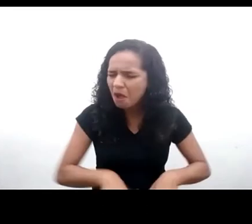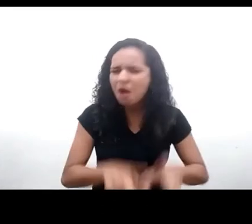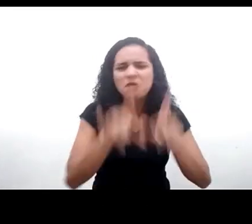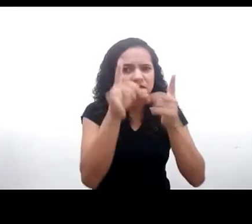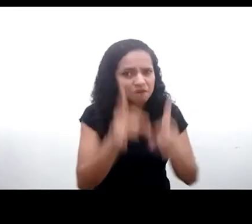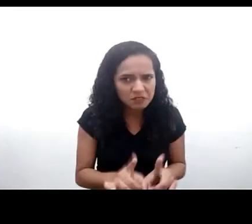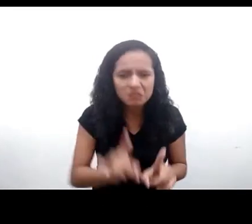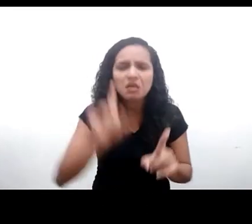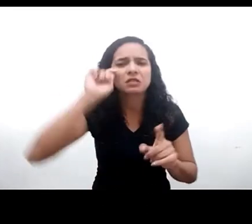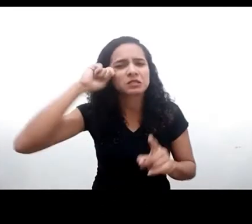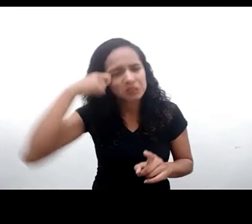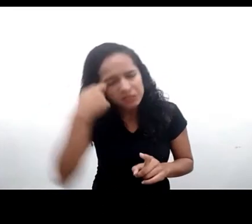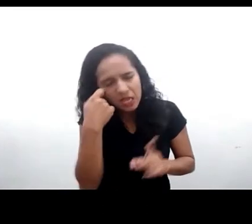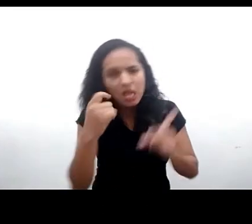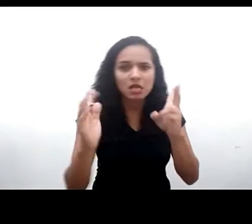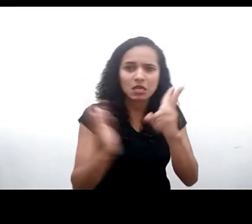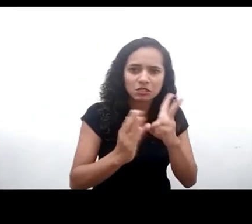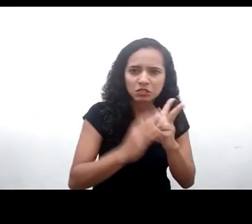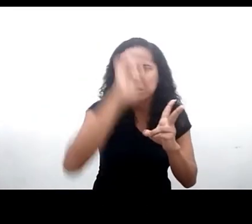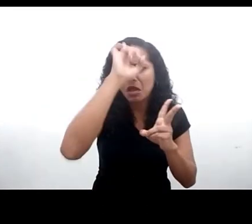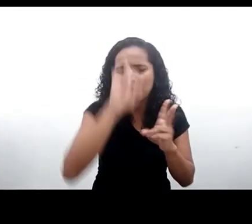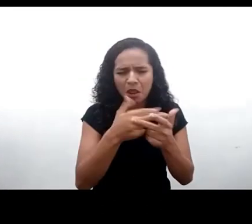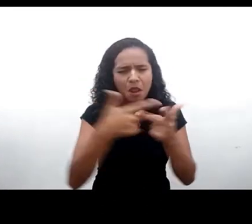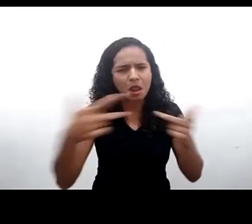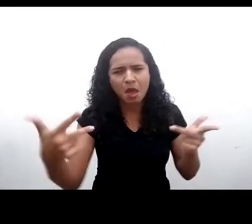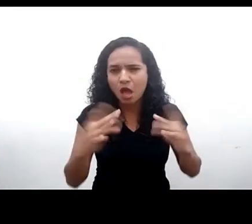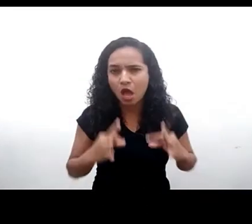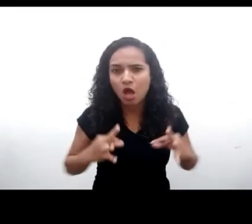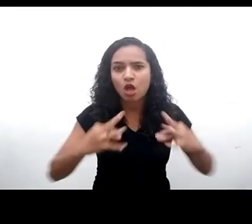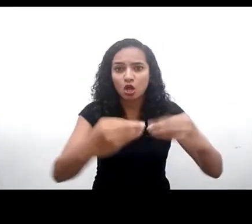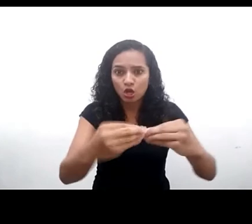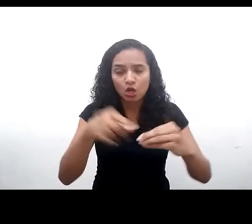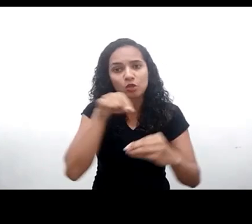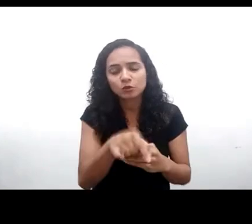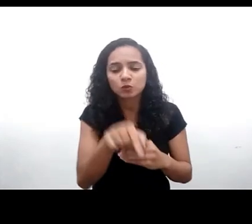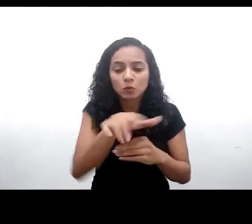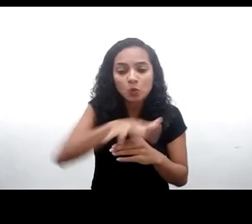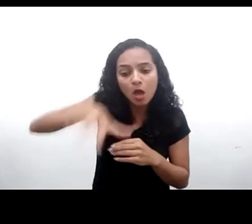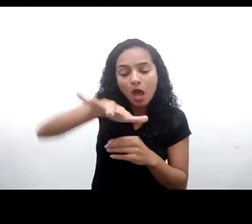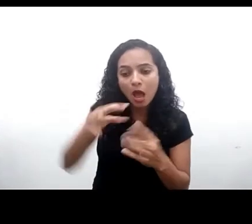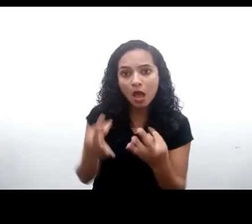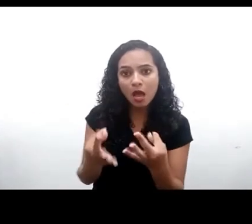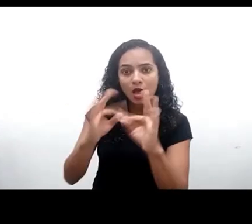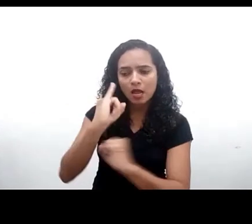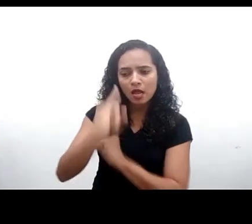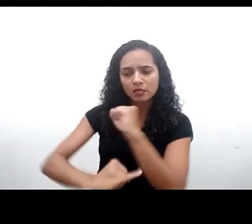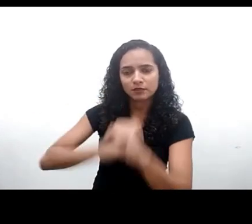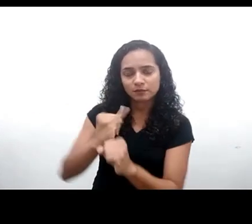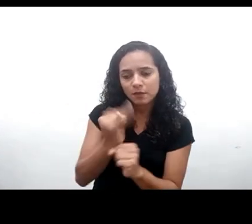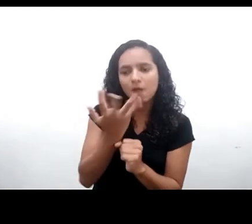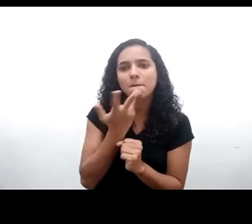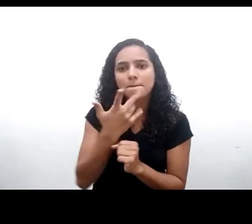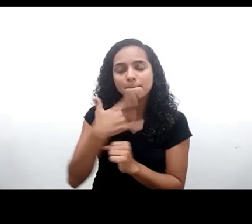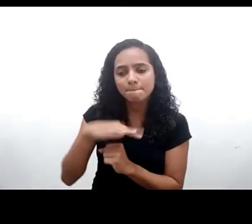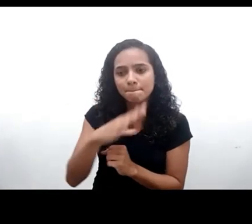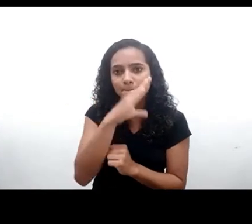amarelas, indígenas, quilombolas, entre outras tantas. A promoção de um ambiente digital mais amigável à infância e adolescência é